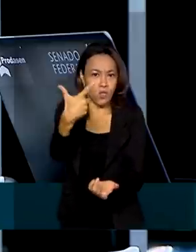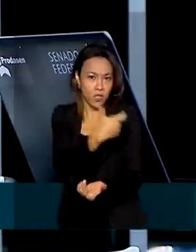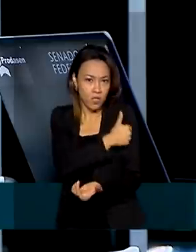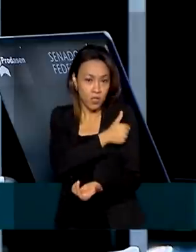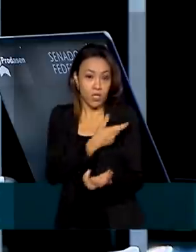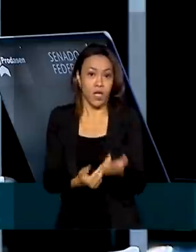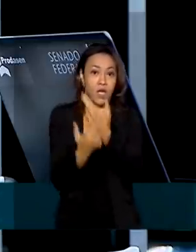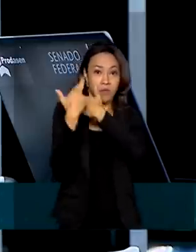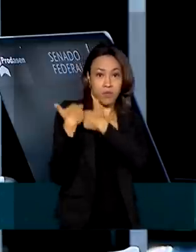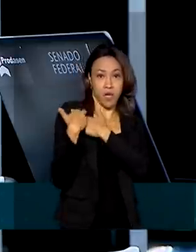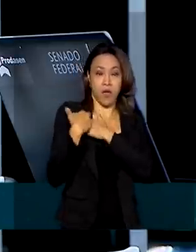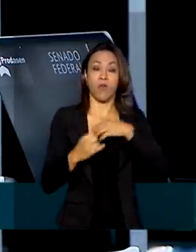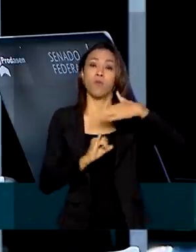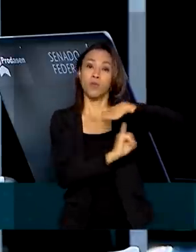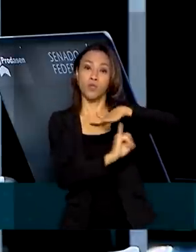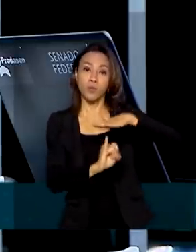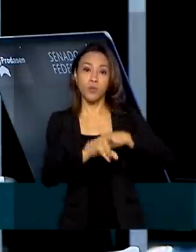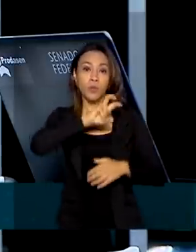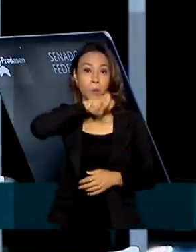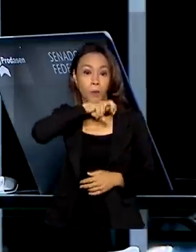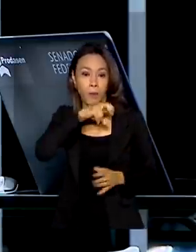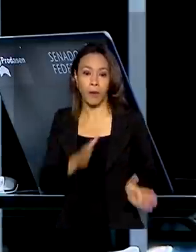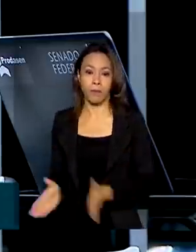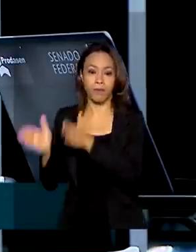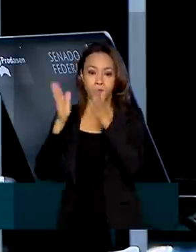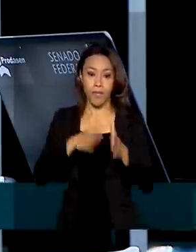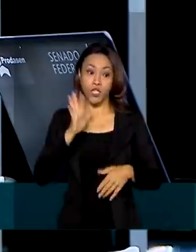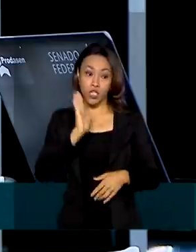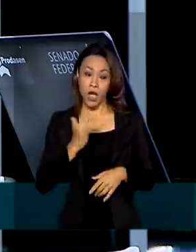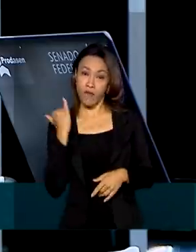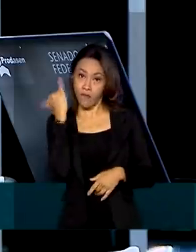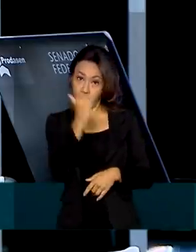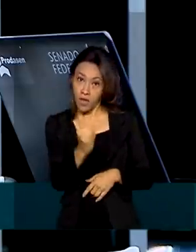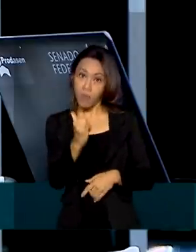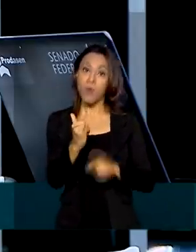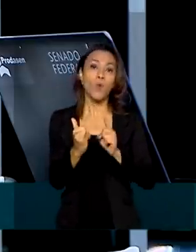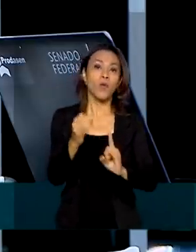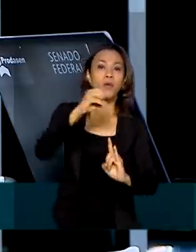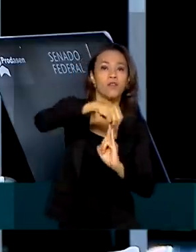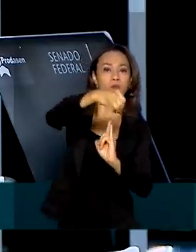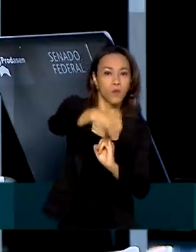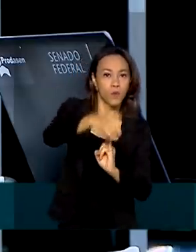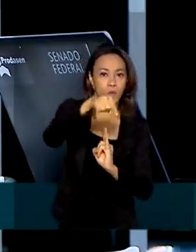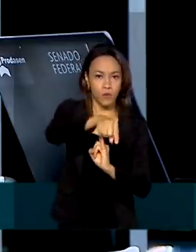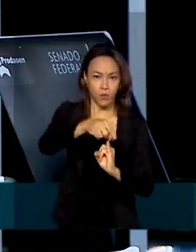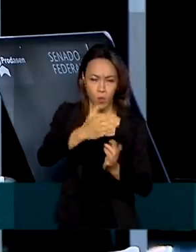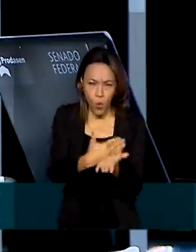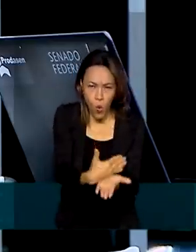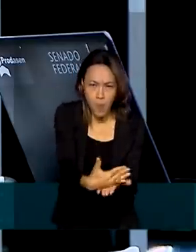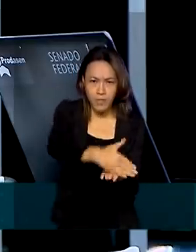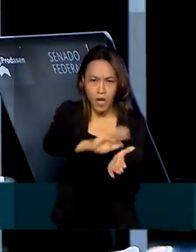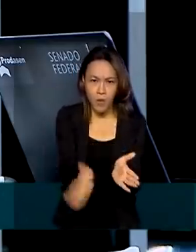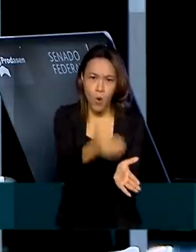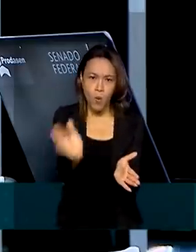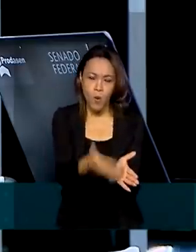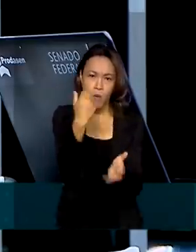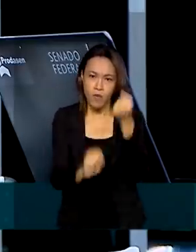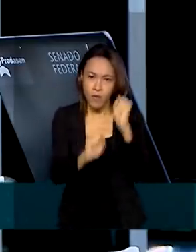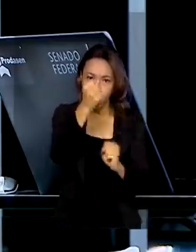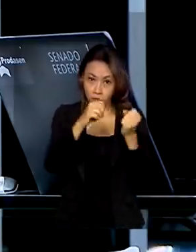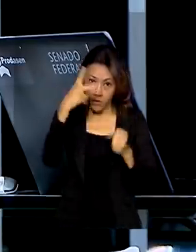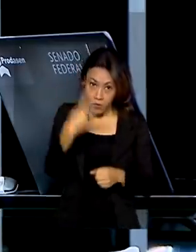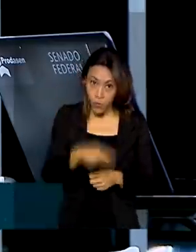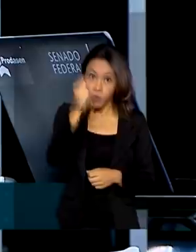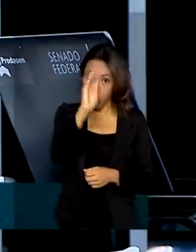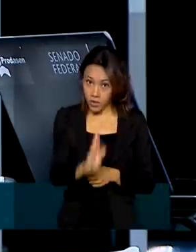Butantan. Já sinalizamos, tanto para a Fiocruz, quando começar a sua produção de IFA no Brasil e a produção da vacina no Brasil, totalmente